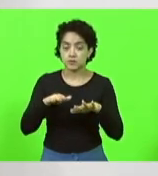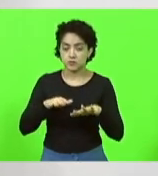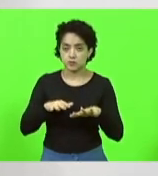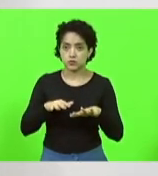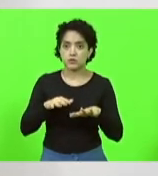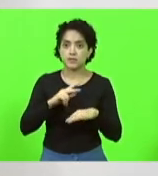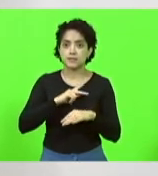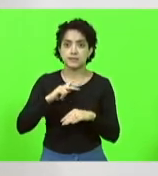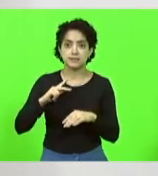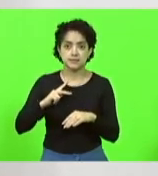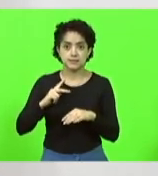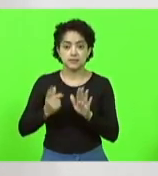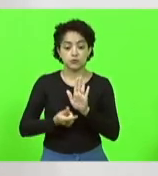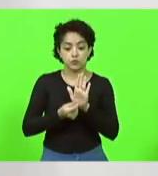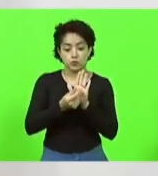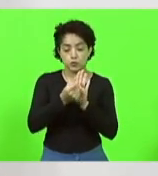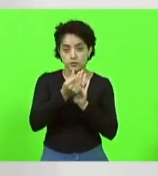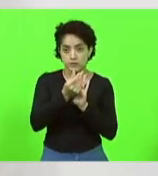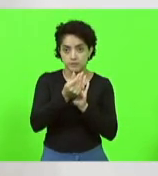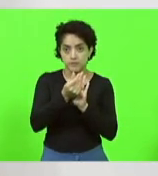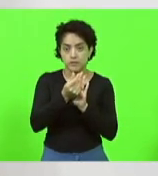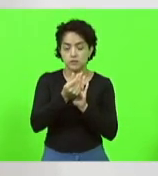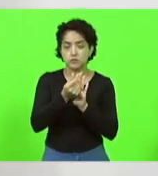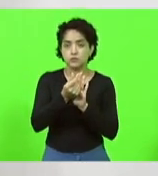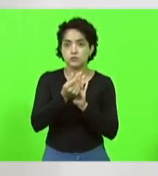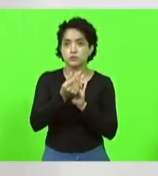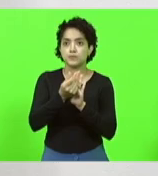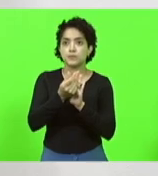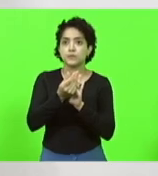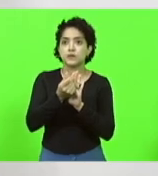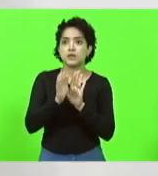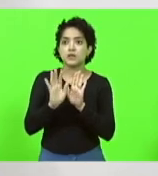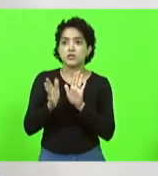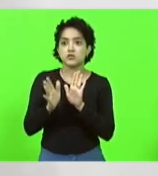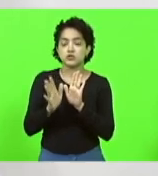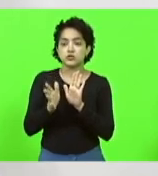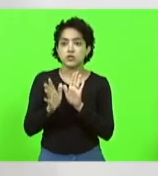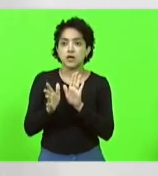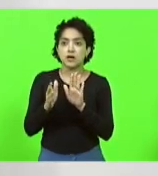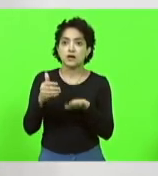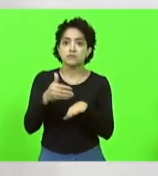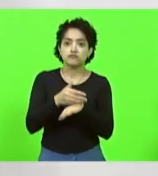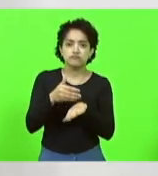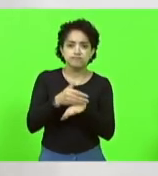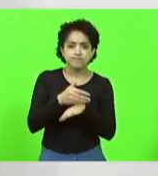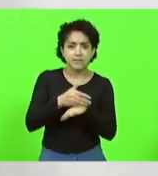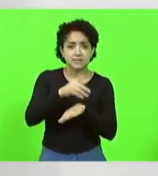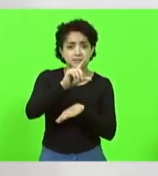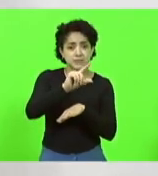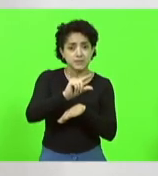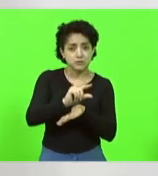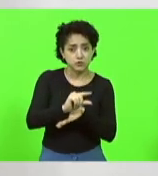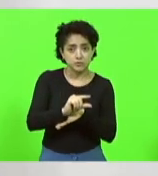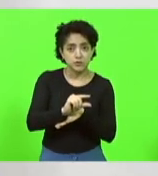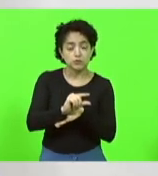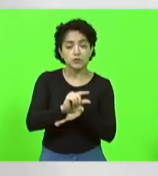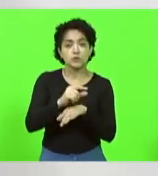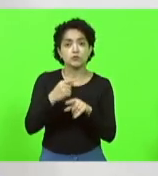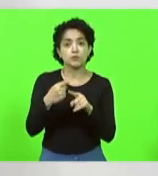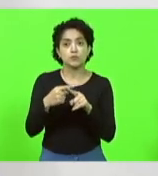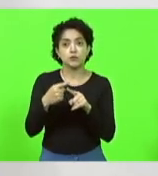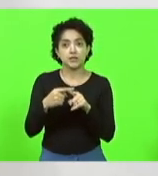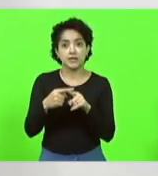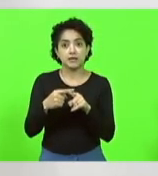do orçamento regionalizado, já se... já a participação era mínima, porque gerava-se uma